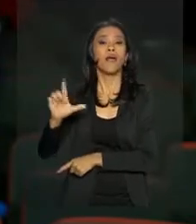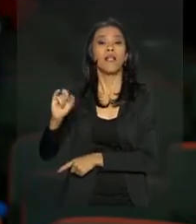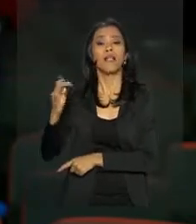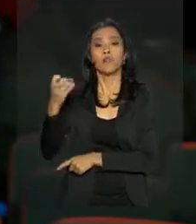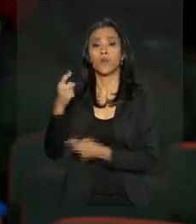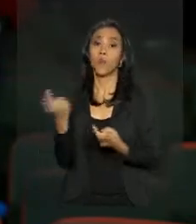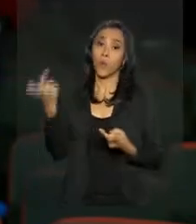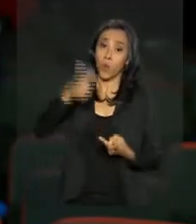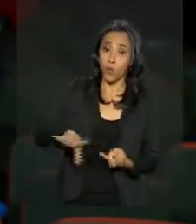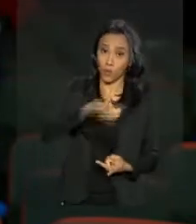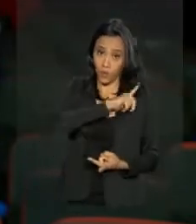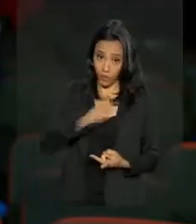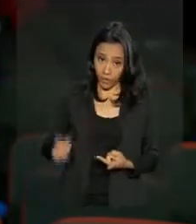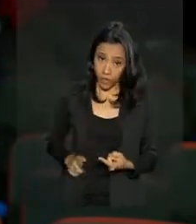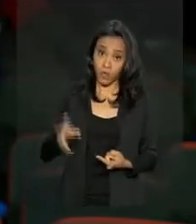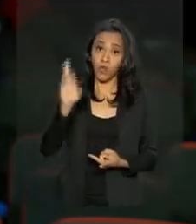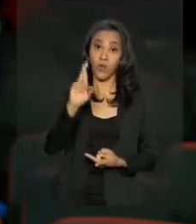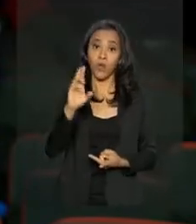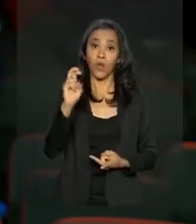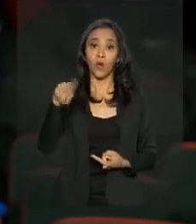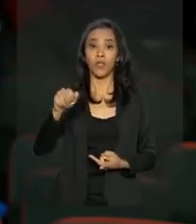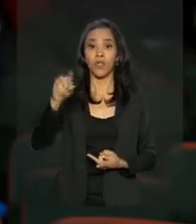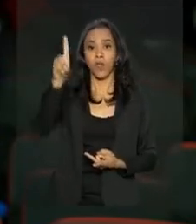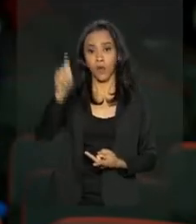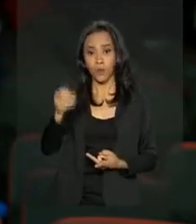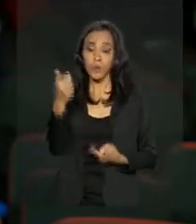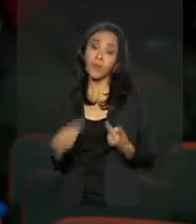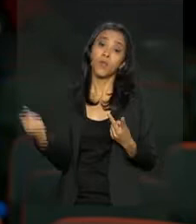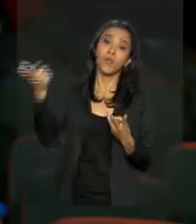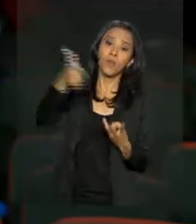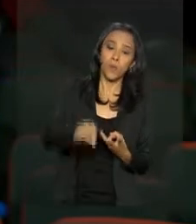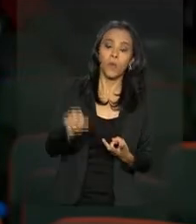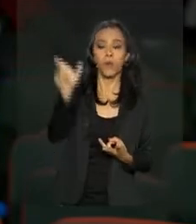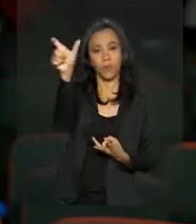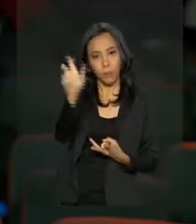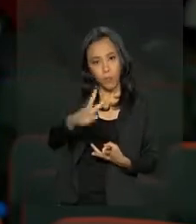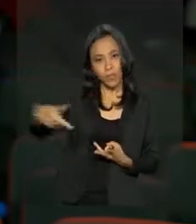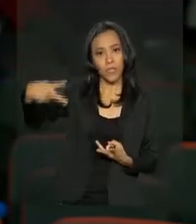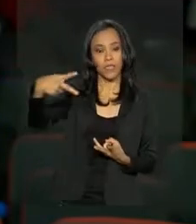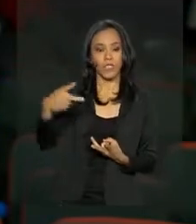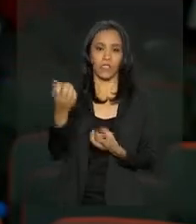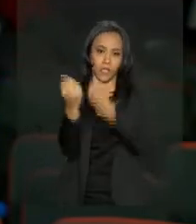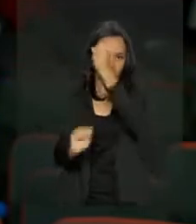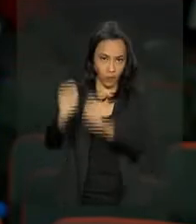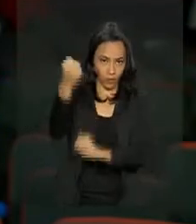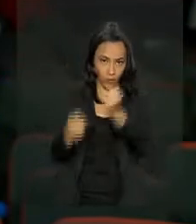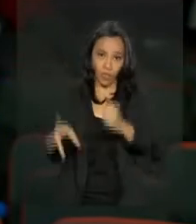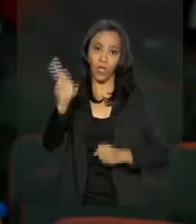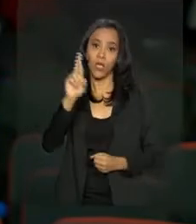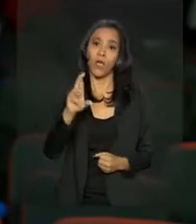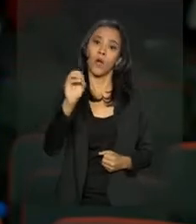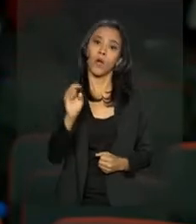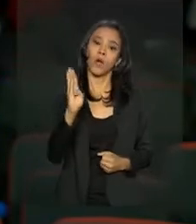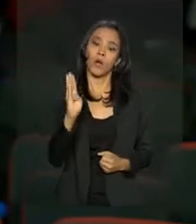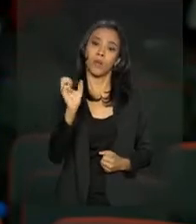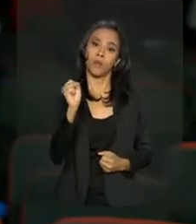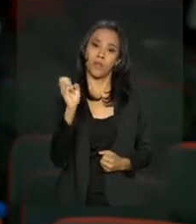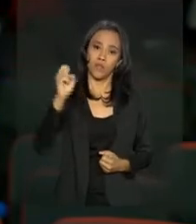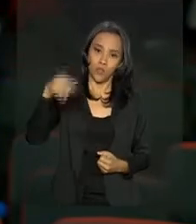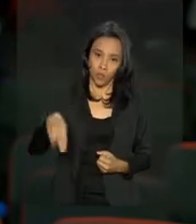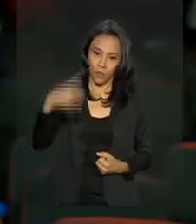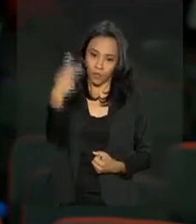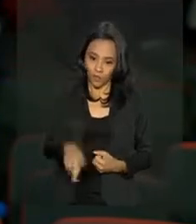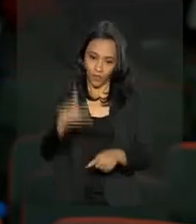governador eleito, Ronaldo Caiado, e o presidente da Confederação Nacional da Indústria, Robson Braga de Andrade. De